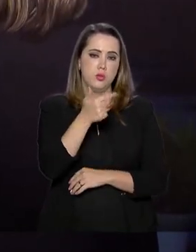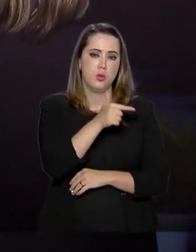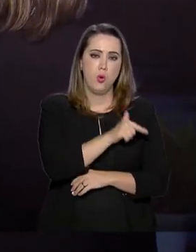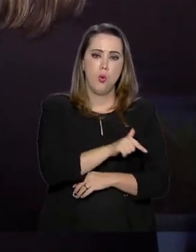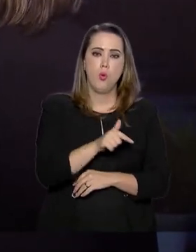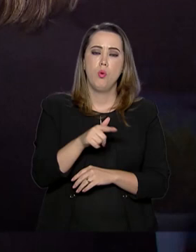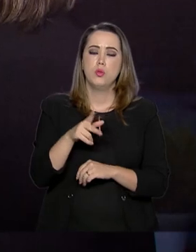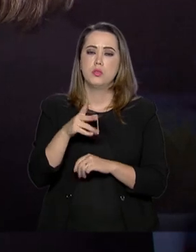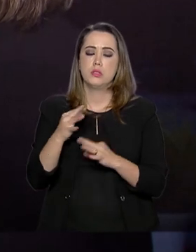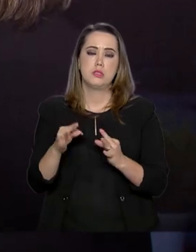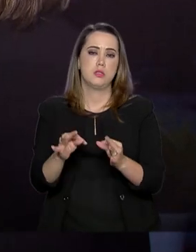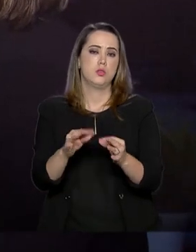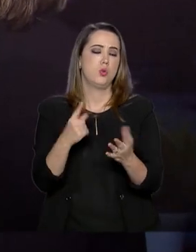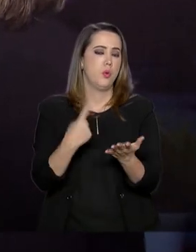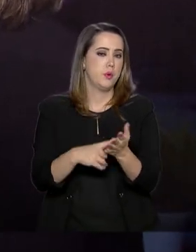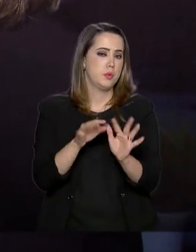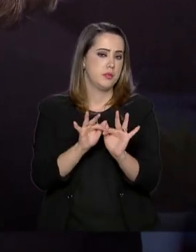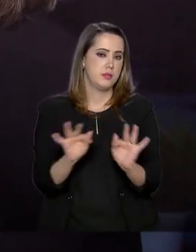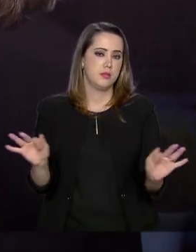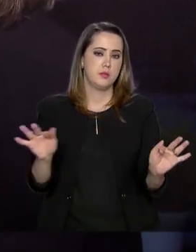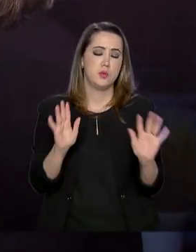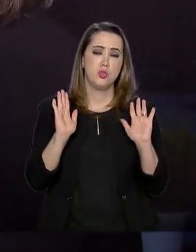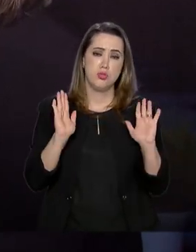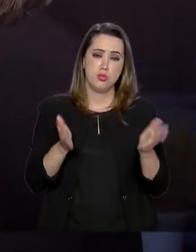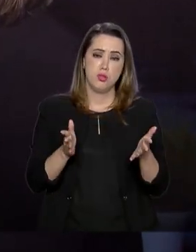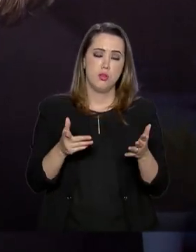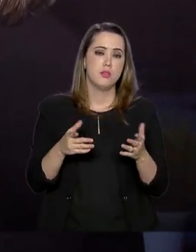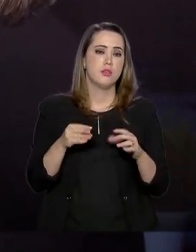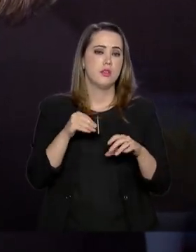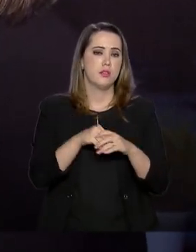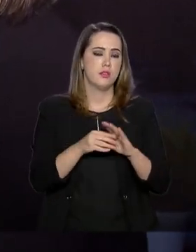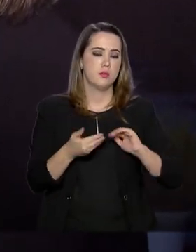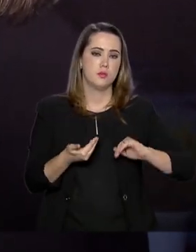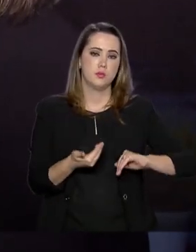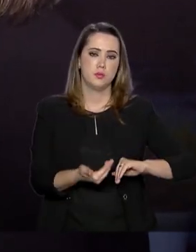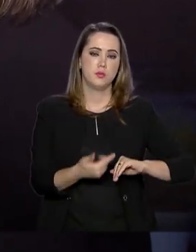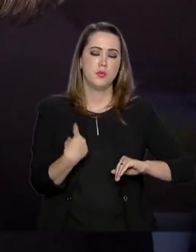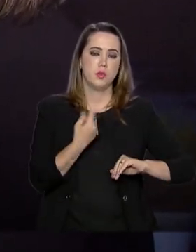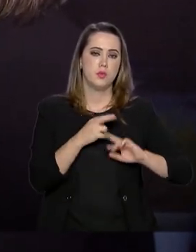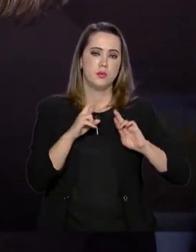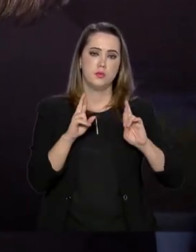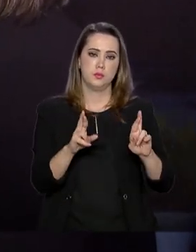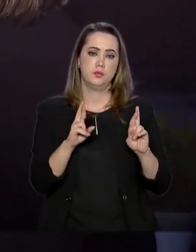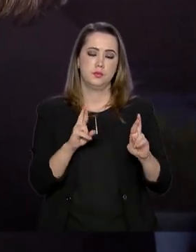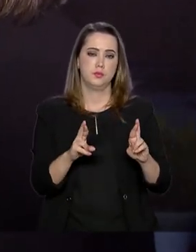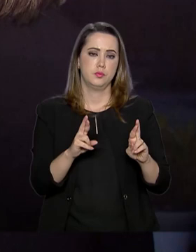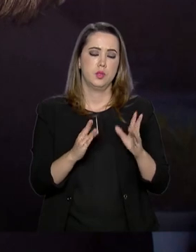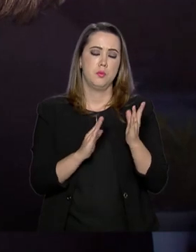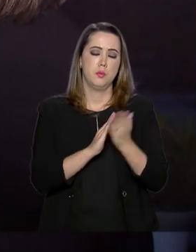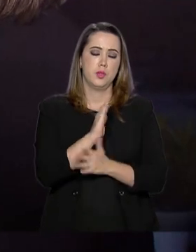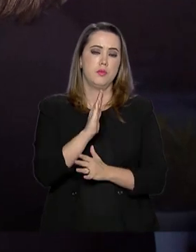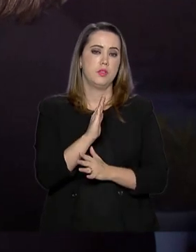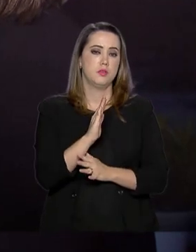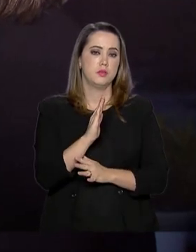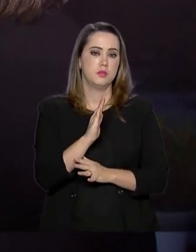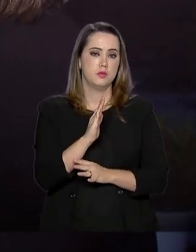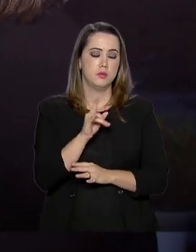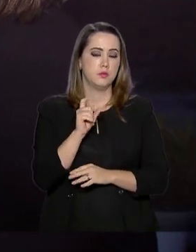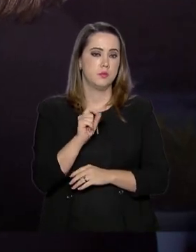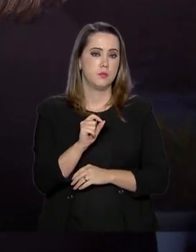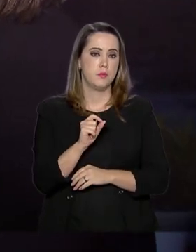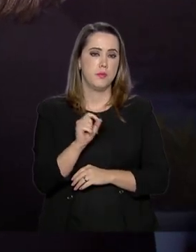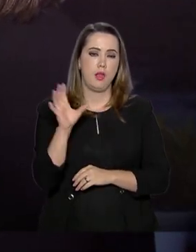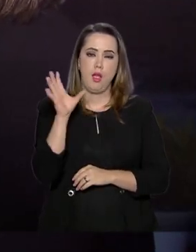tecnologias. Então, o acordo é muito simples, já está no Congresso. Nós esperamos que ele seja aprovado com